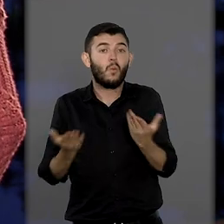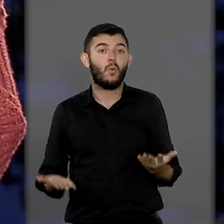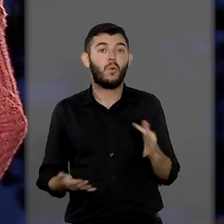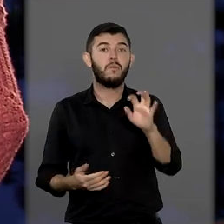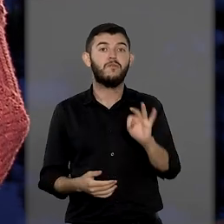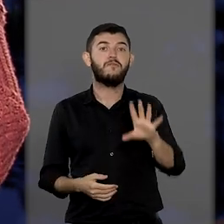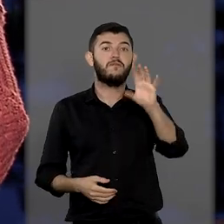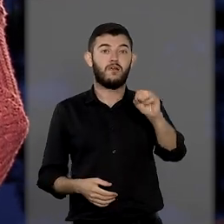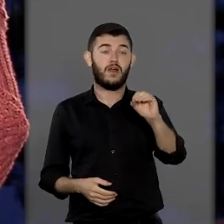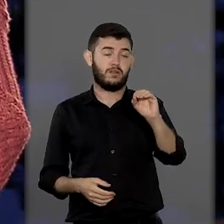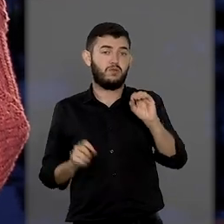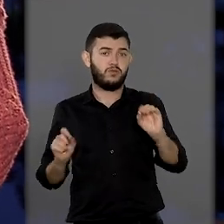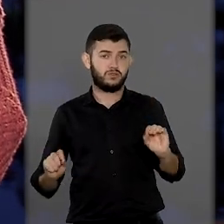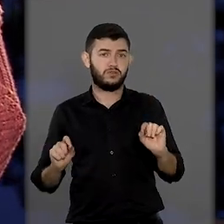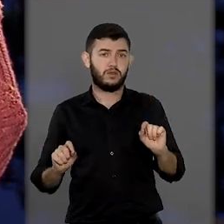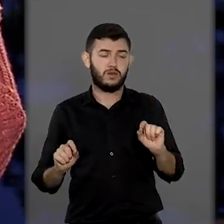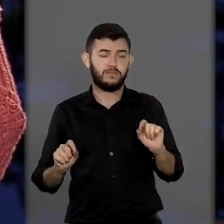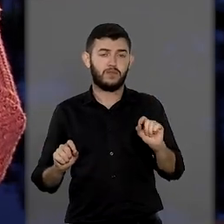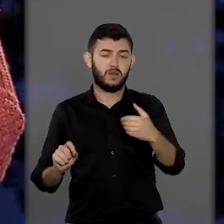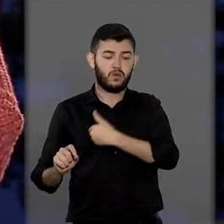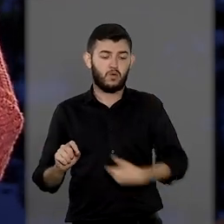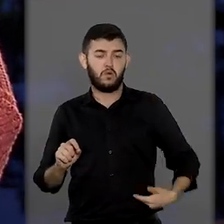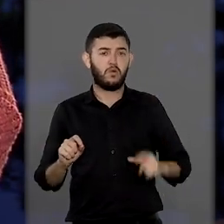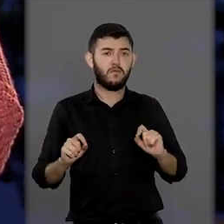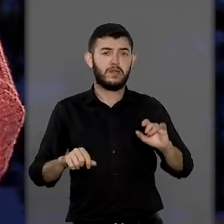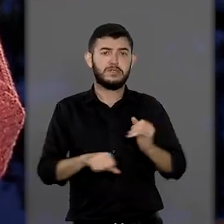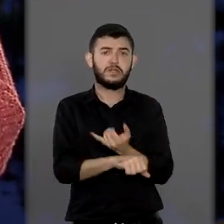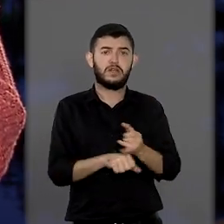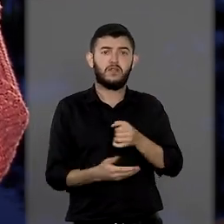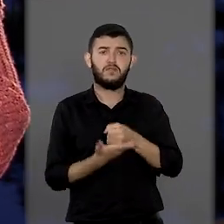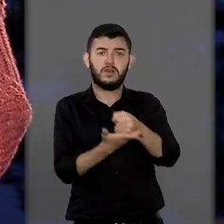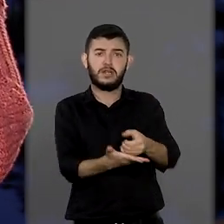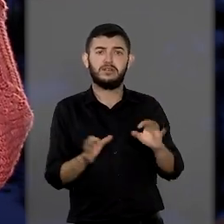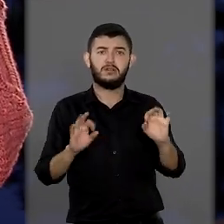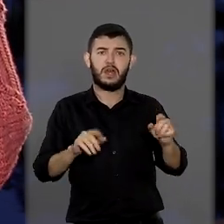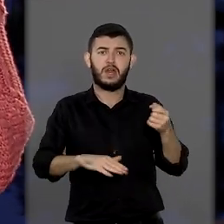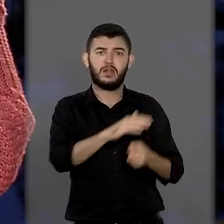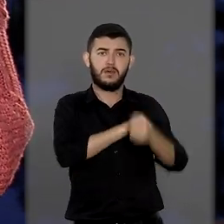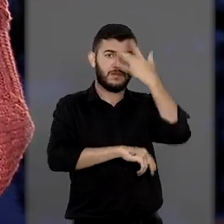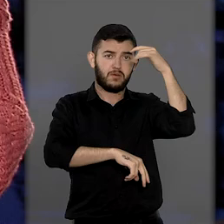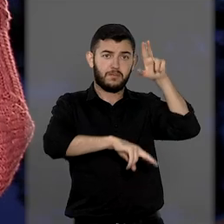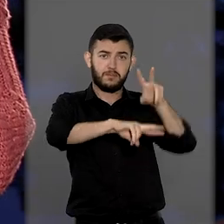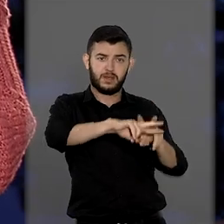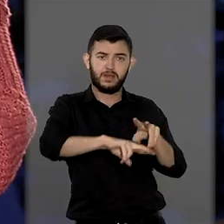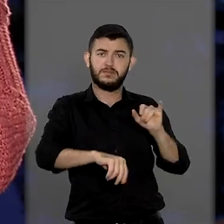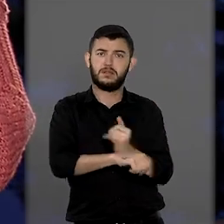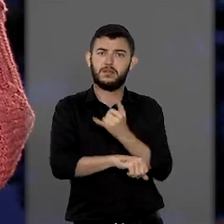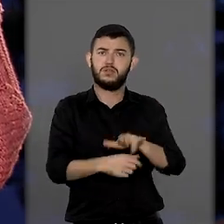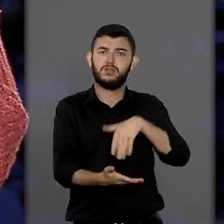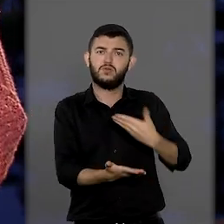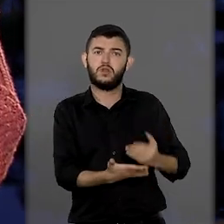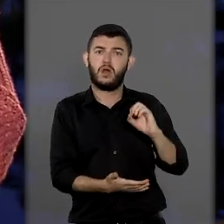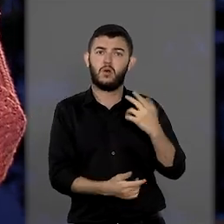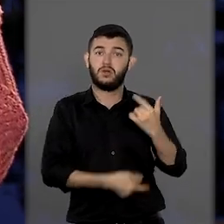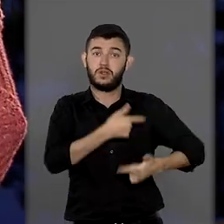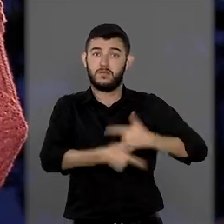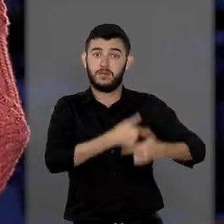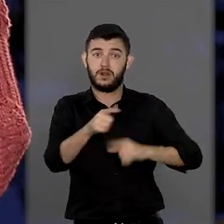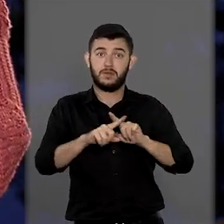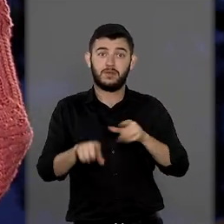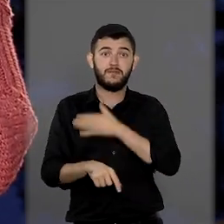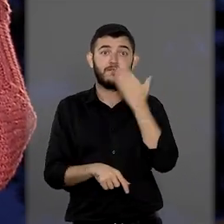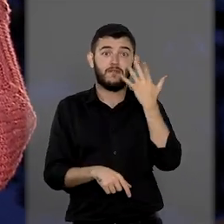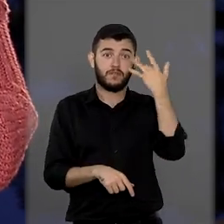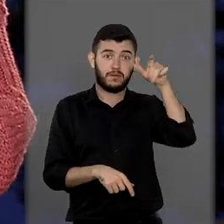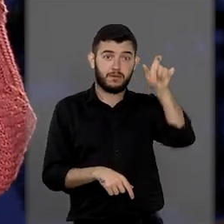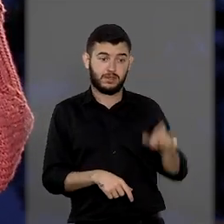o estado não proporcionar ao preso meios para trabalhar ou estudar não era motivo suficiente para reconhecer em favor do